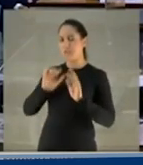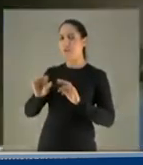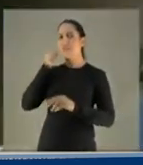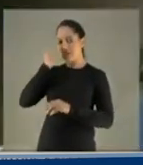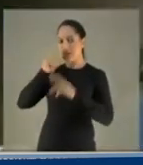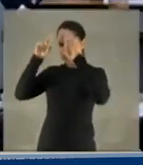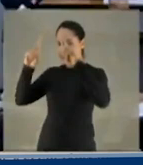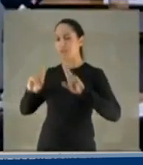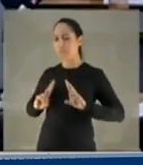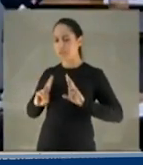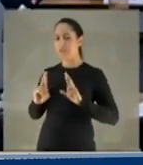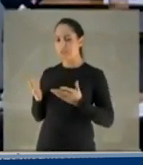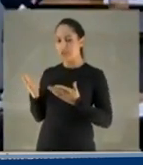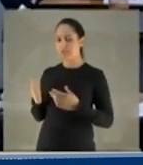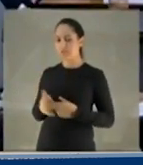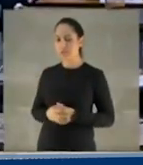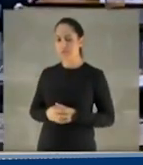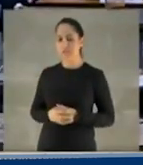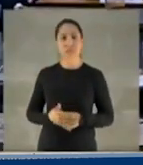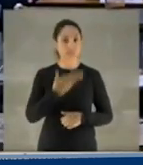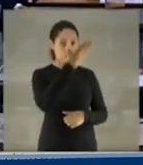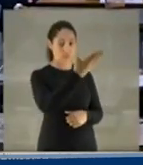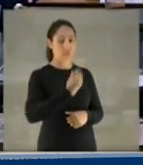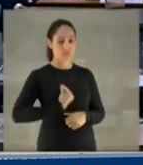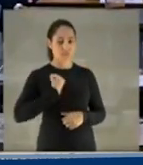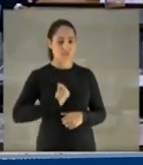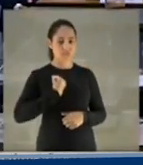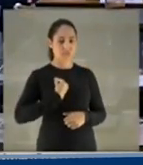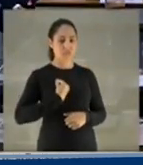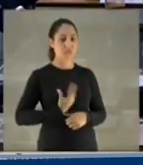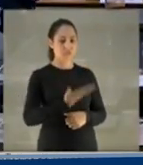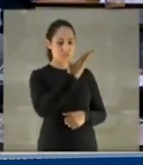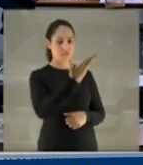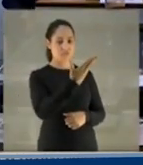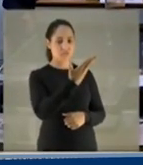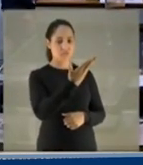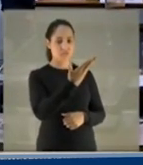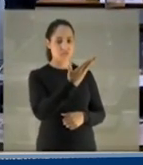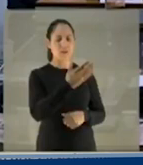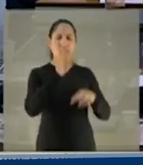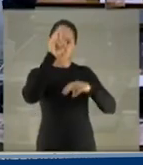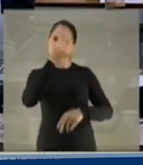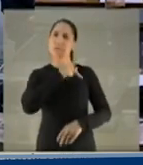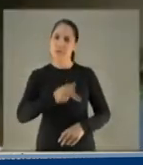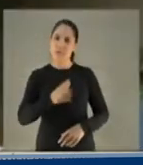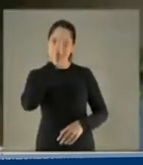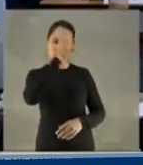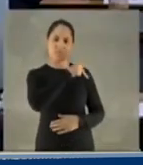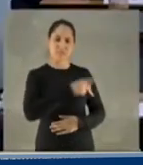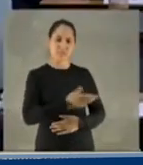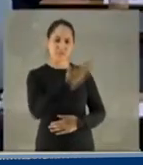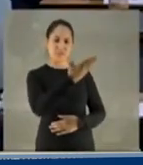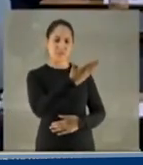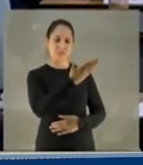senador, me respeite. Não, senhora aqui é somente uma... Não, senhor presidente, senhor presidente... Ela não lhe